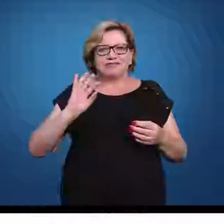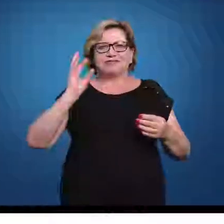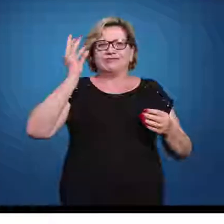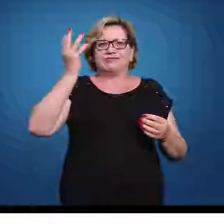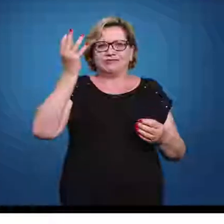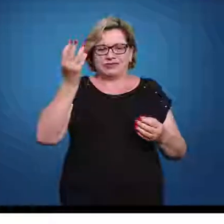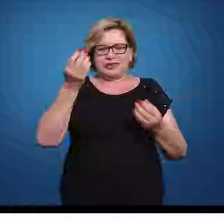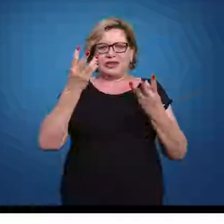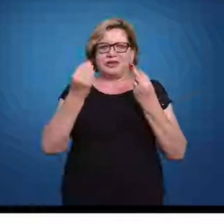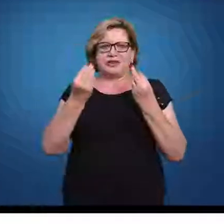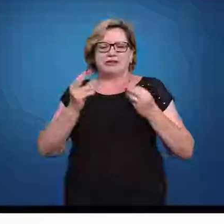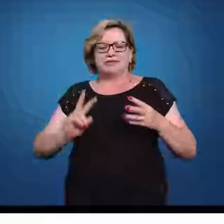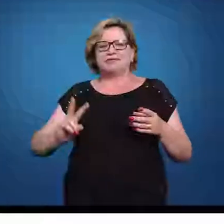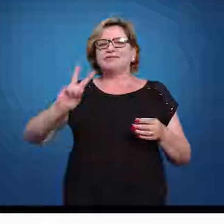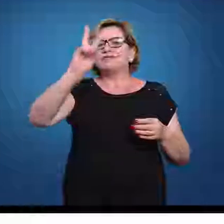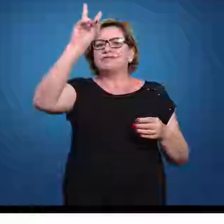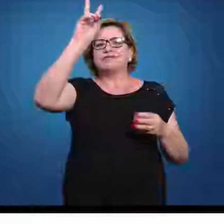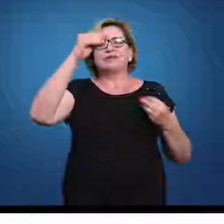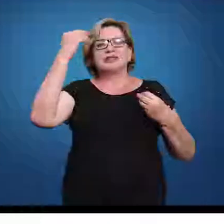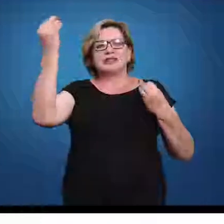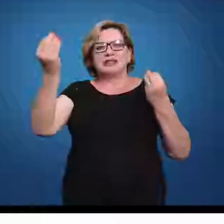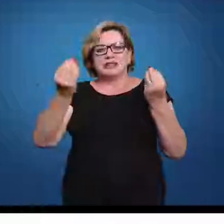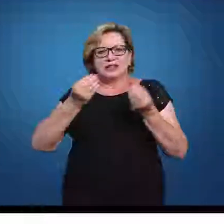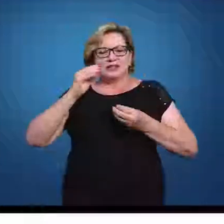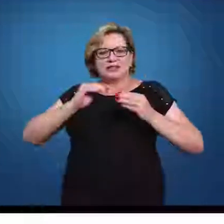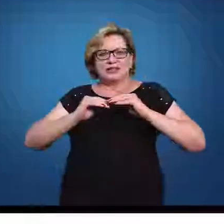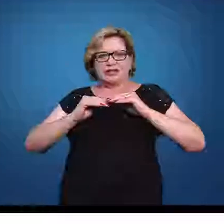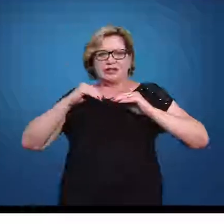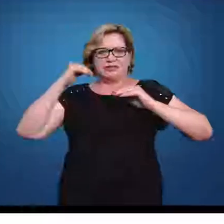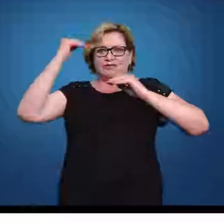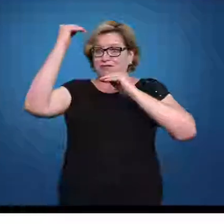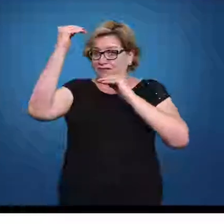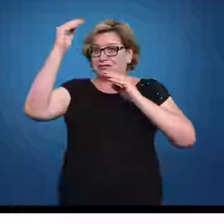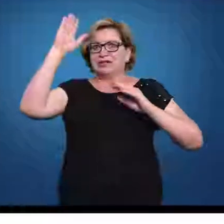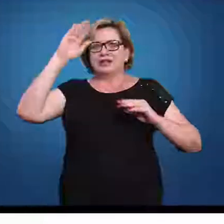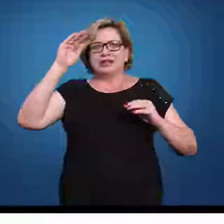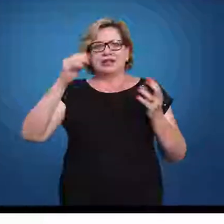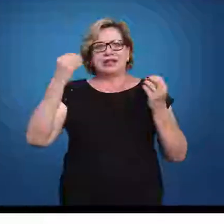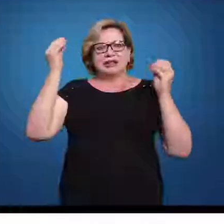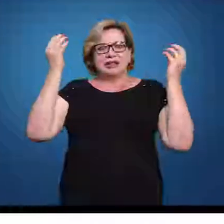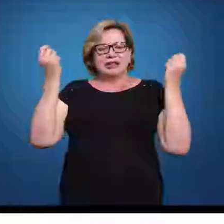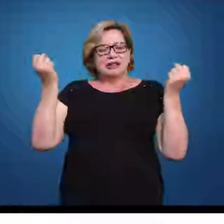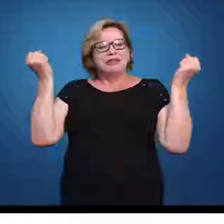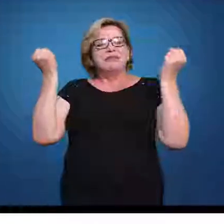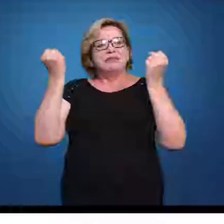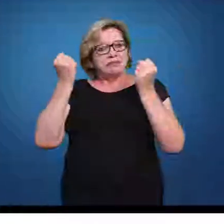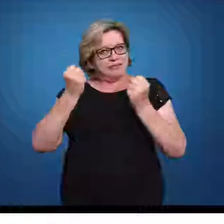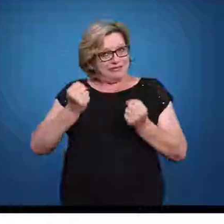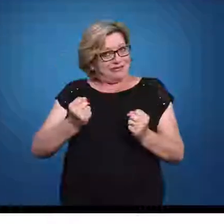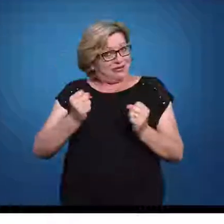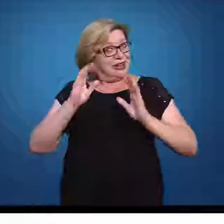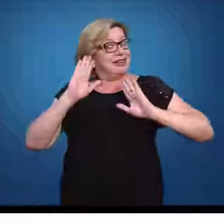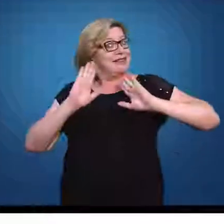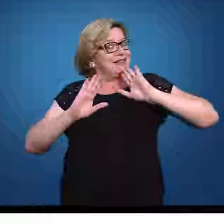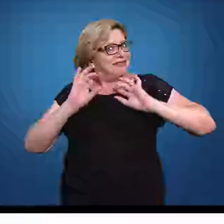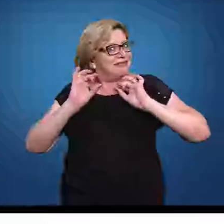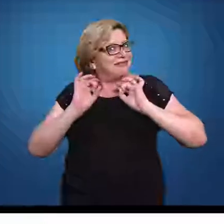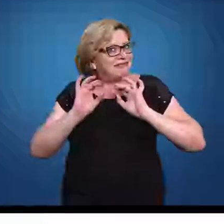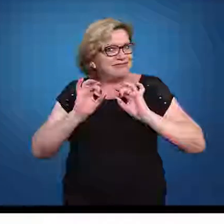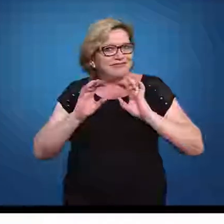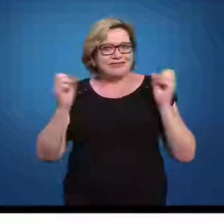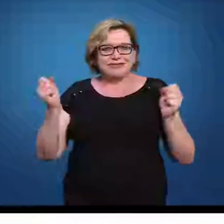E a grande maioria dos valores tende, tende, lógico, tem casos específicos que isso não funciona desta forma,